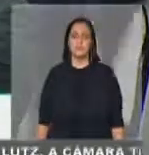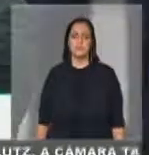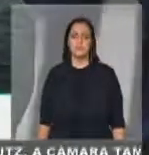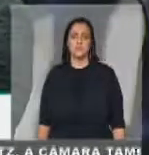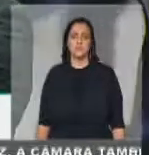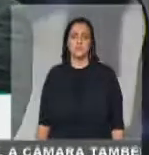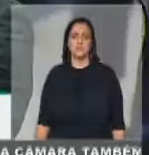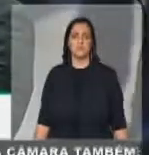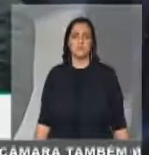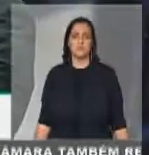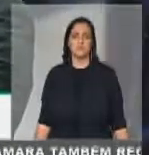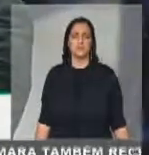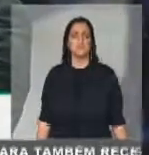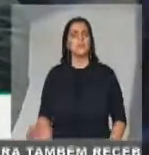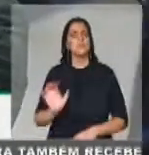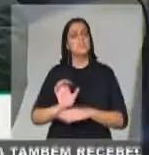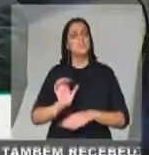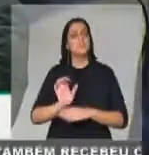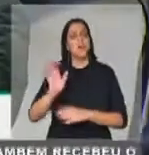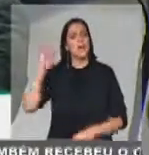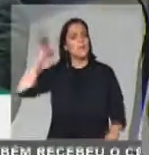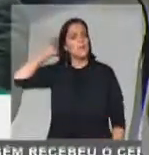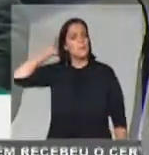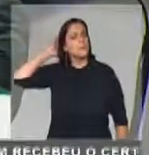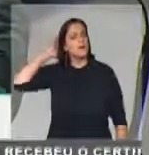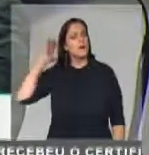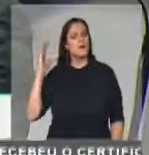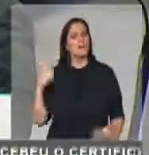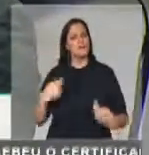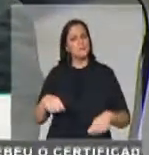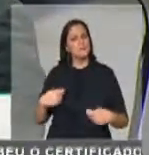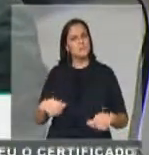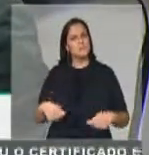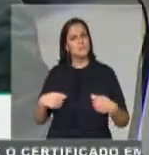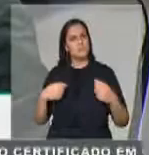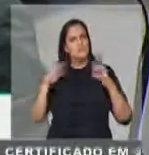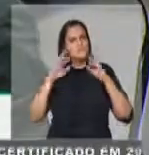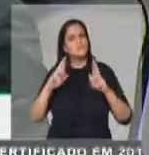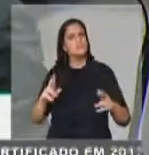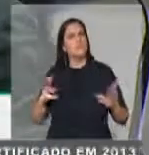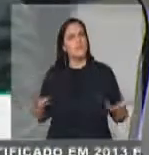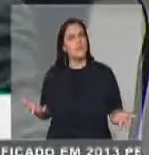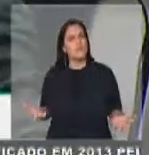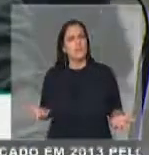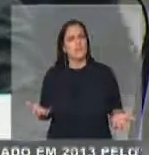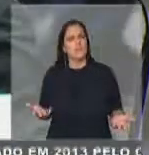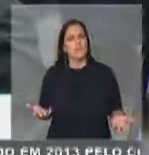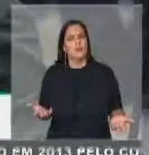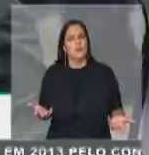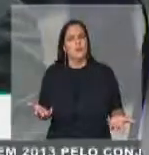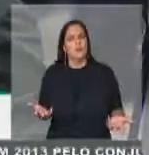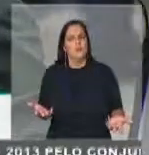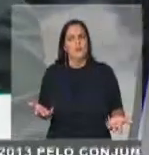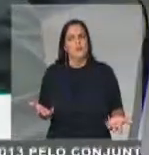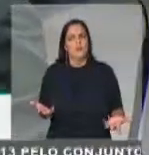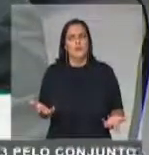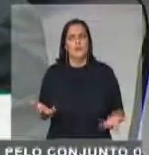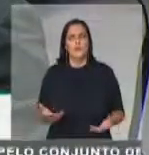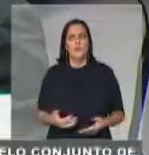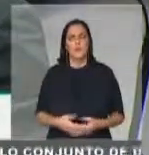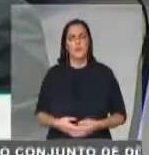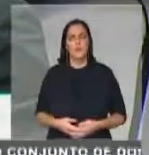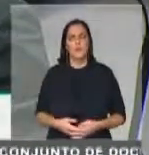exige um tratamento digno e infraestrutura para o deslocamento